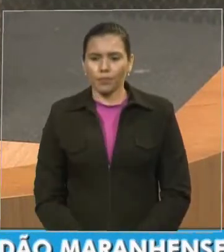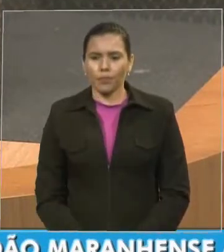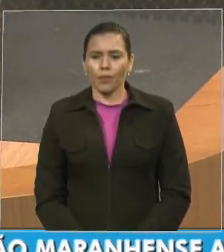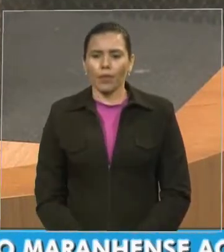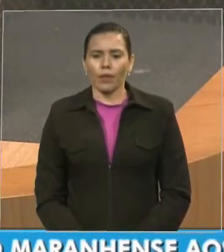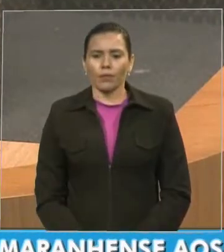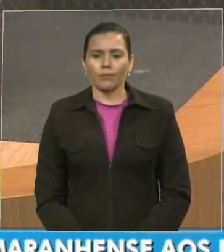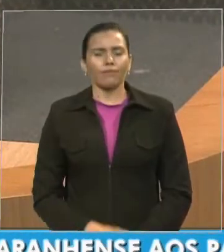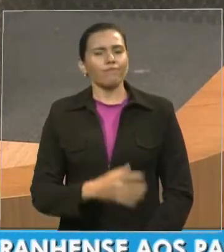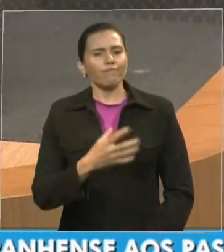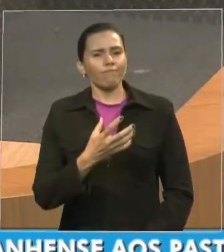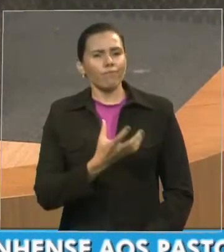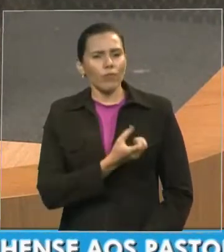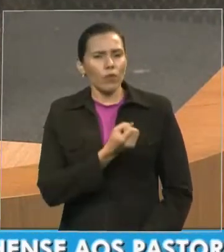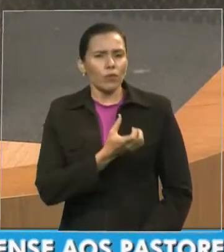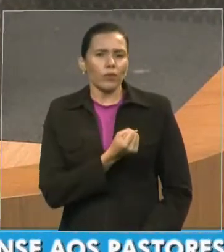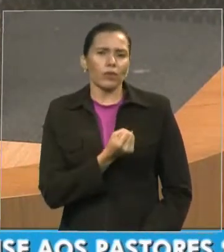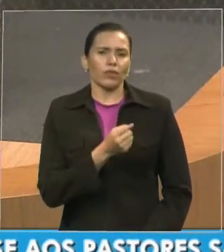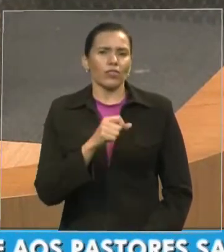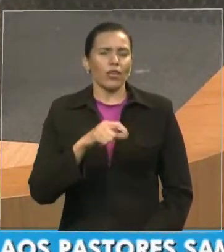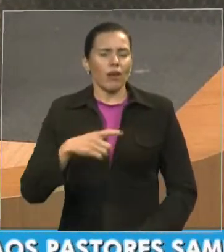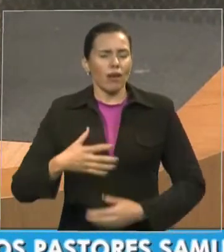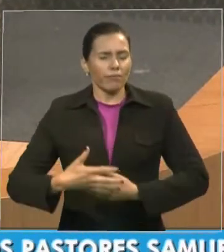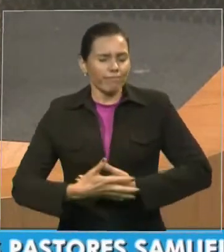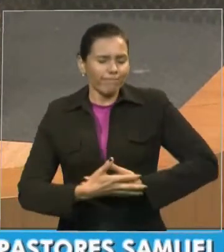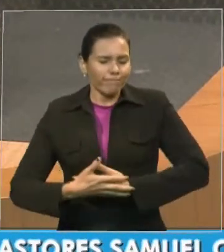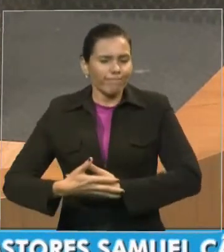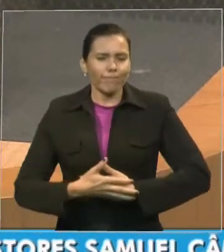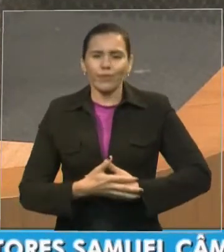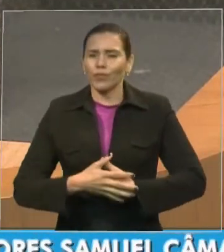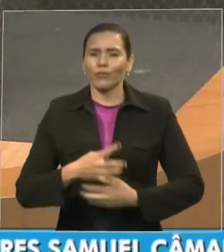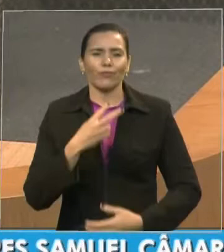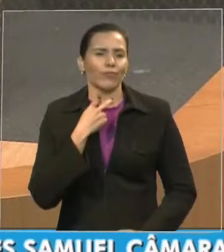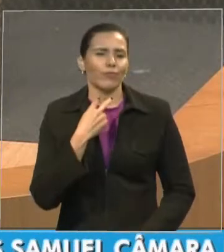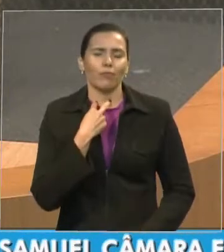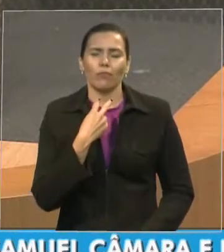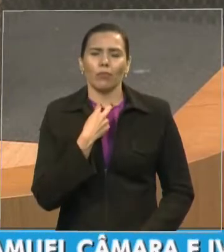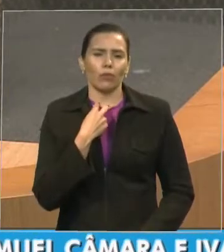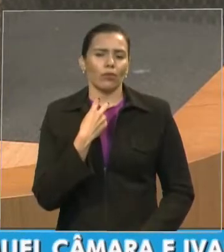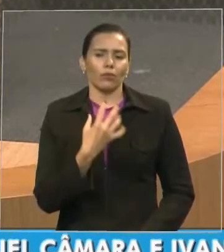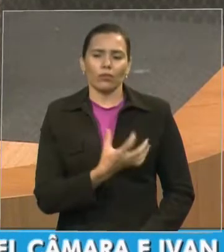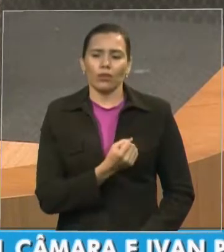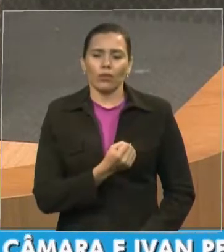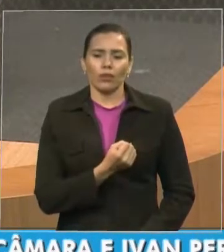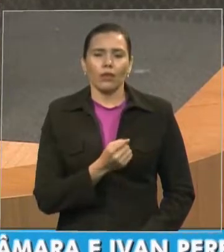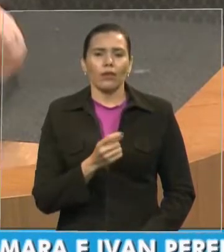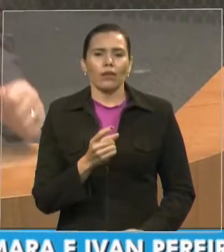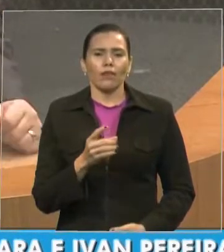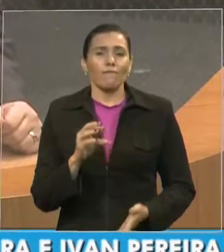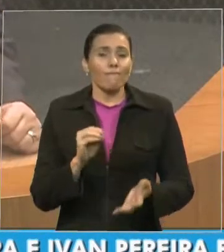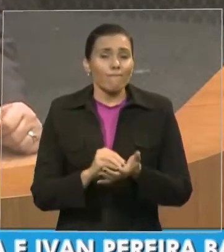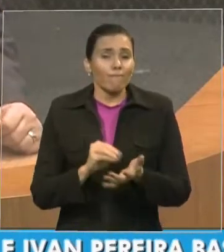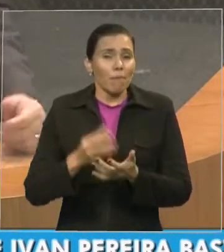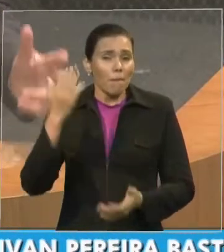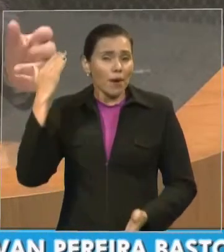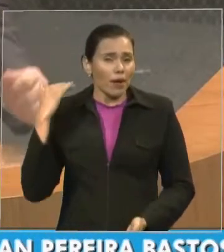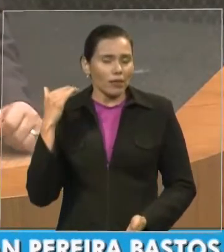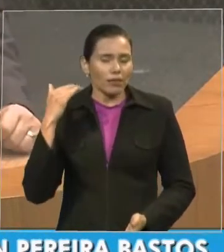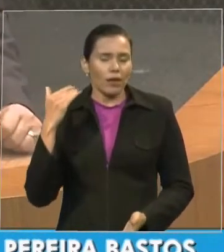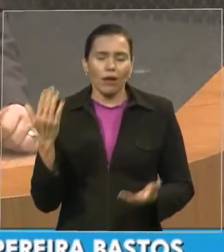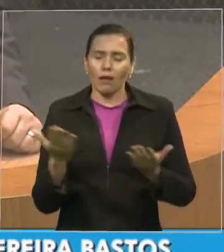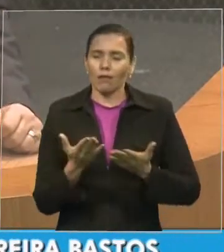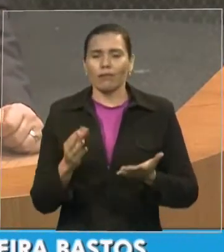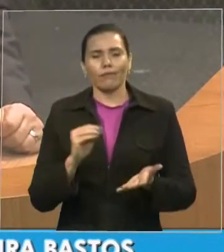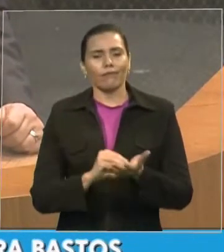ou que é tão fraquinha que não pode sugar na teta da mãe esse leite não falta mais para as crianças de lá movidos